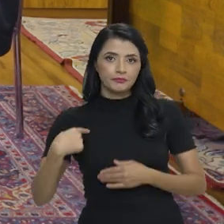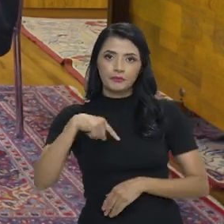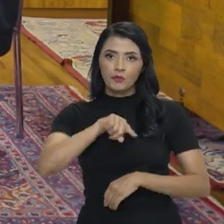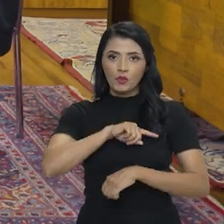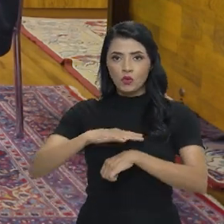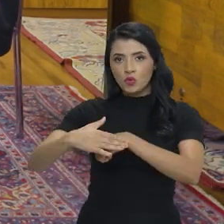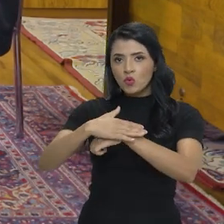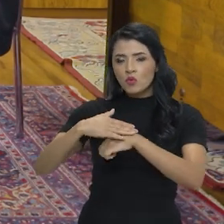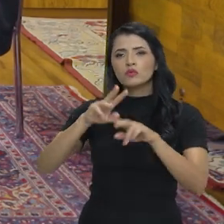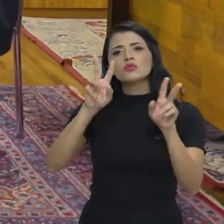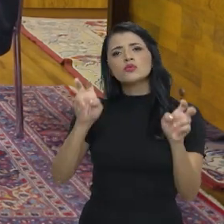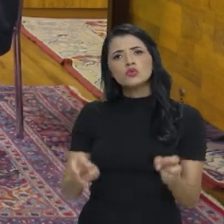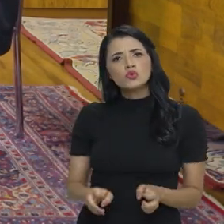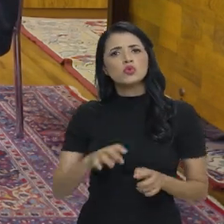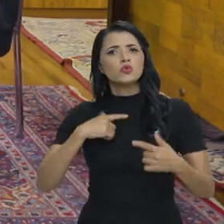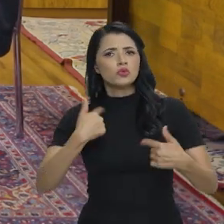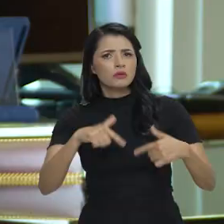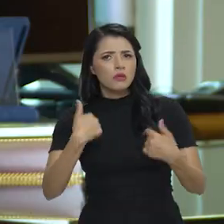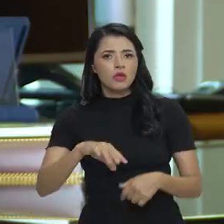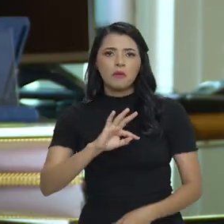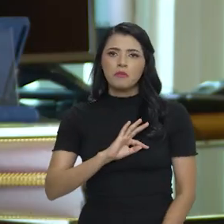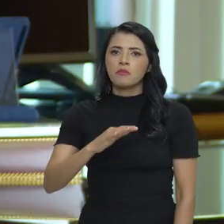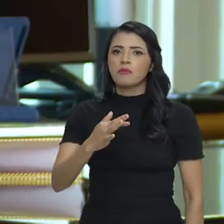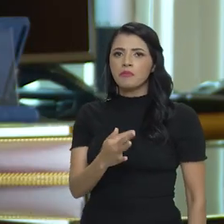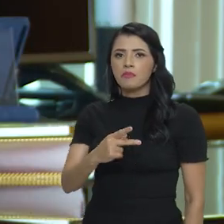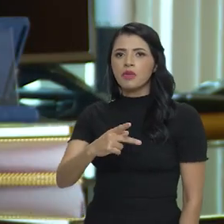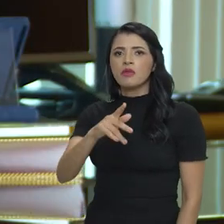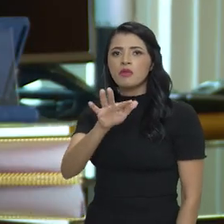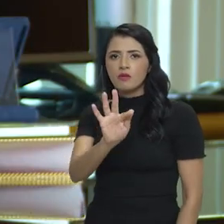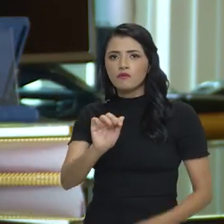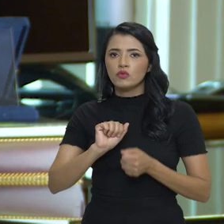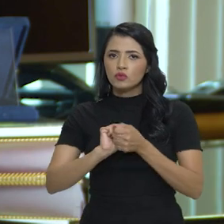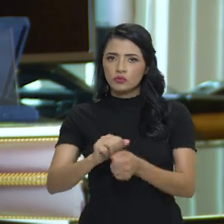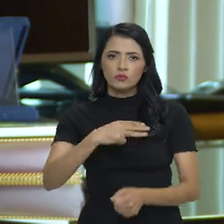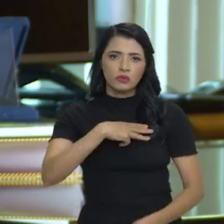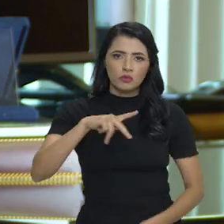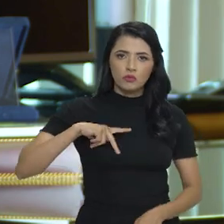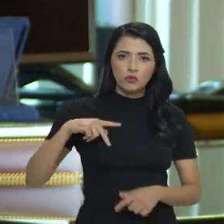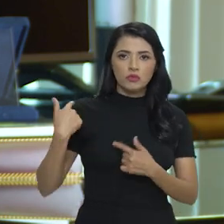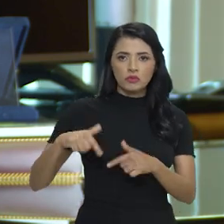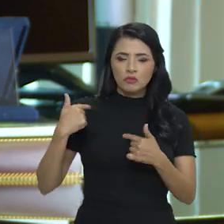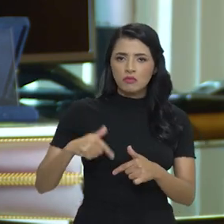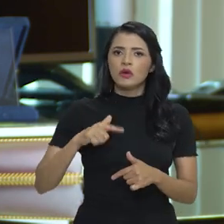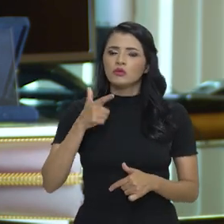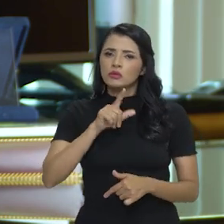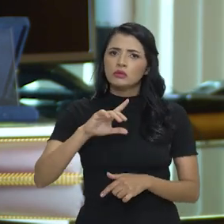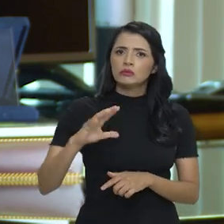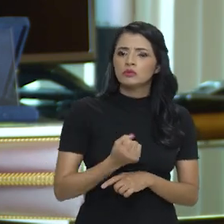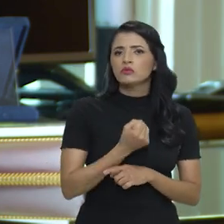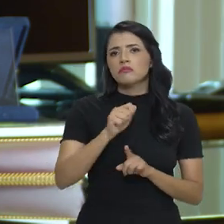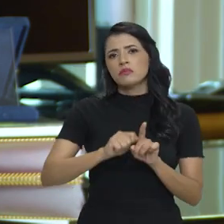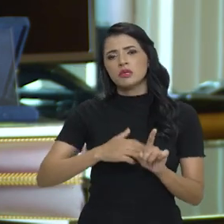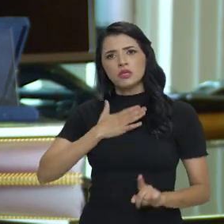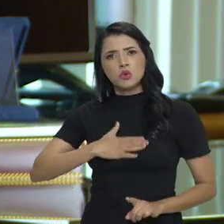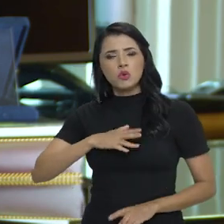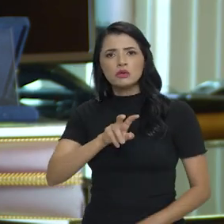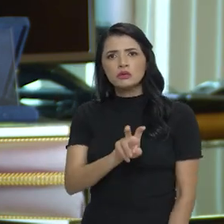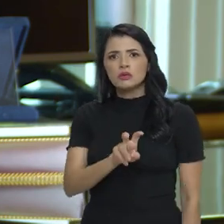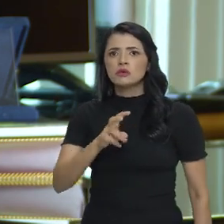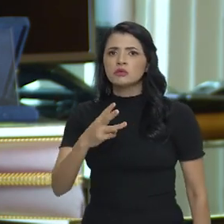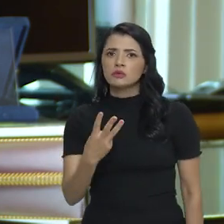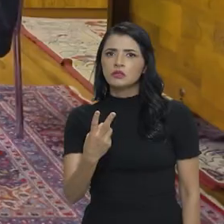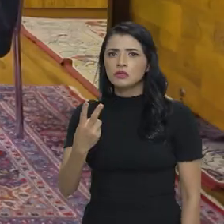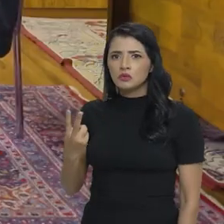eu começo essa nossa conversa falando sobre a operação da Polícia Federal em conjunto com o Ministério Público do Trabalho, que resgatou só em